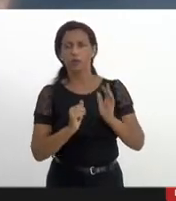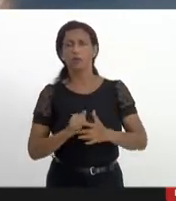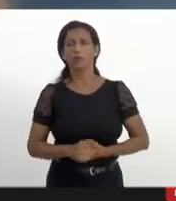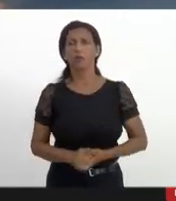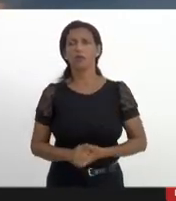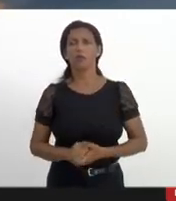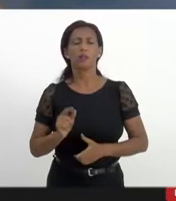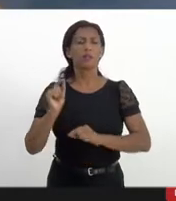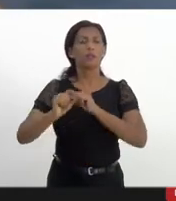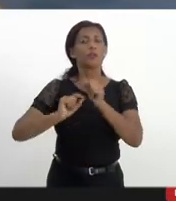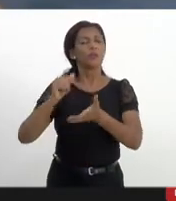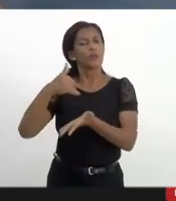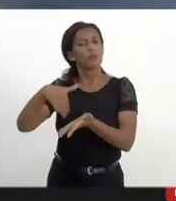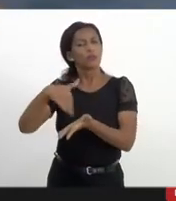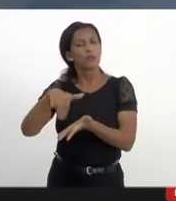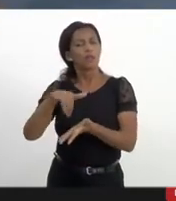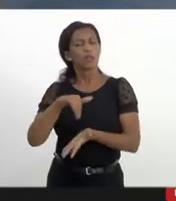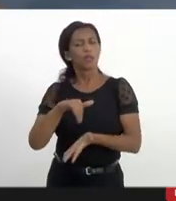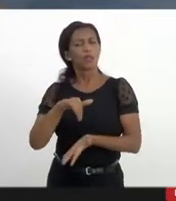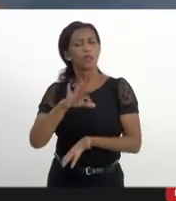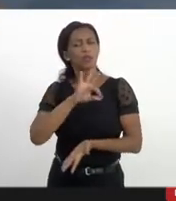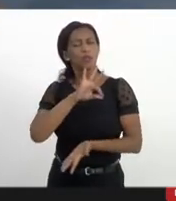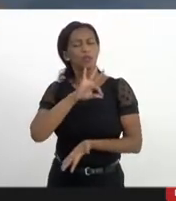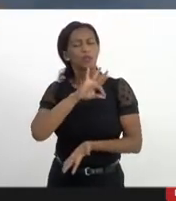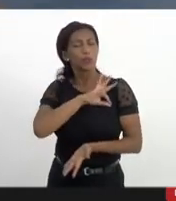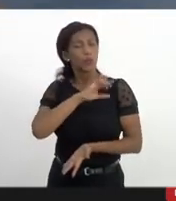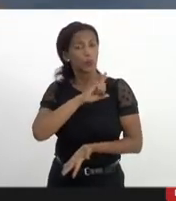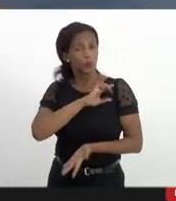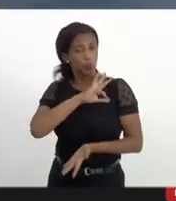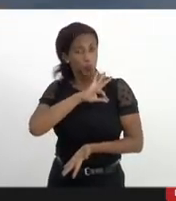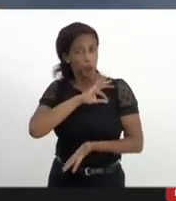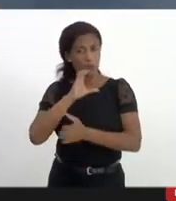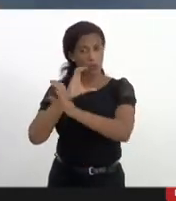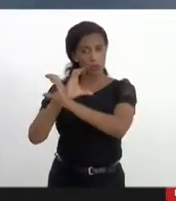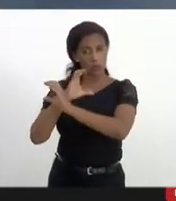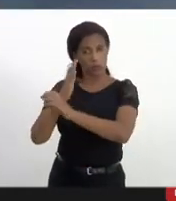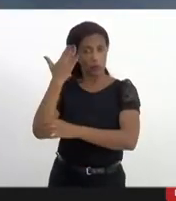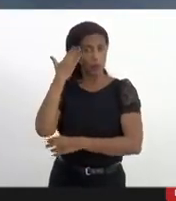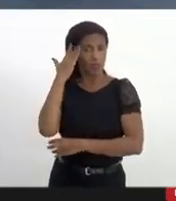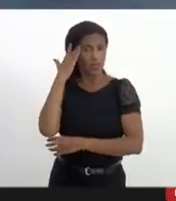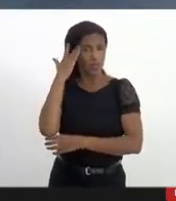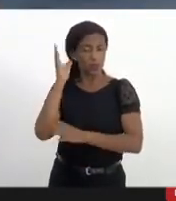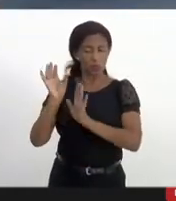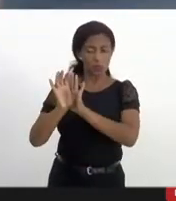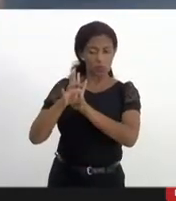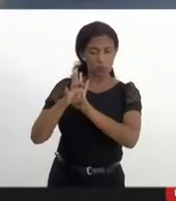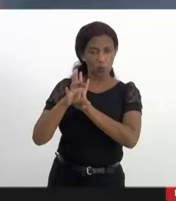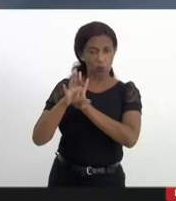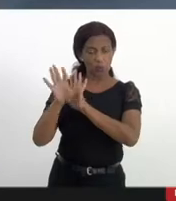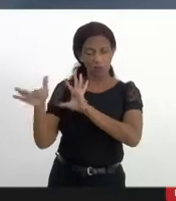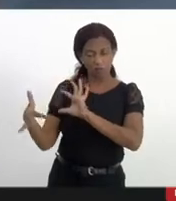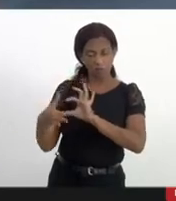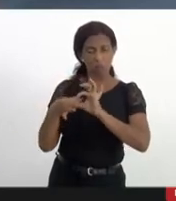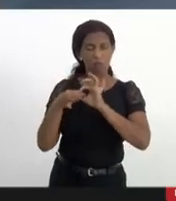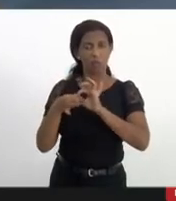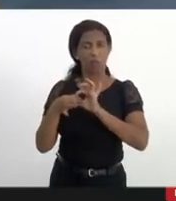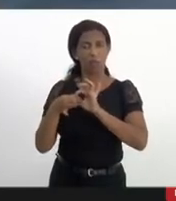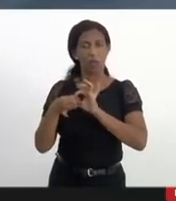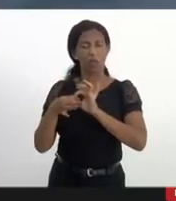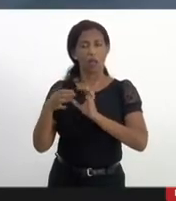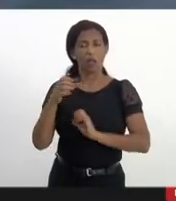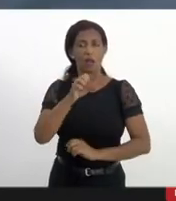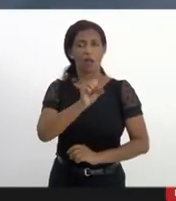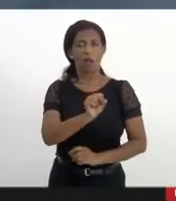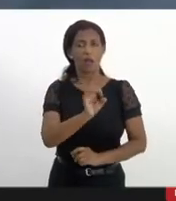e o que a Secretaria de Polícia Civil entende pelo conceito de excepcionalidade que está atrelado ao julgamento da